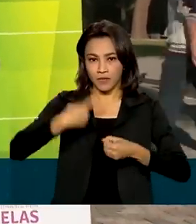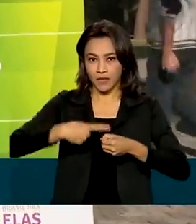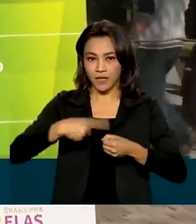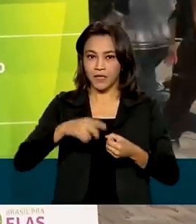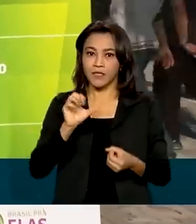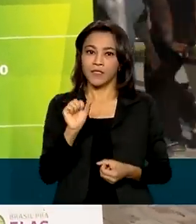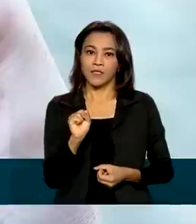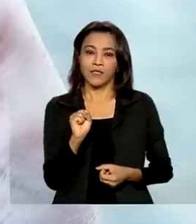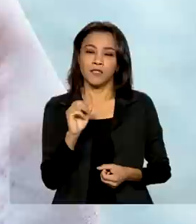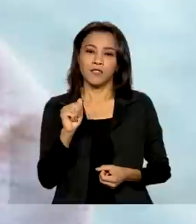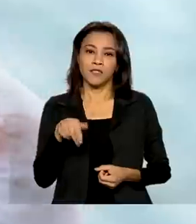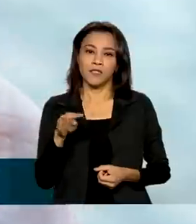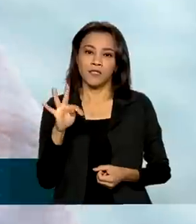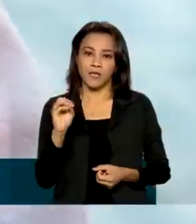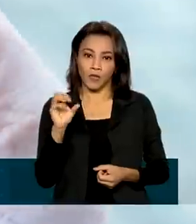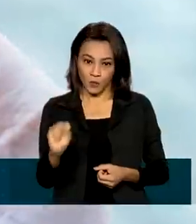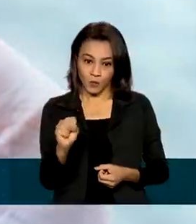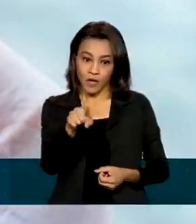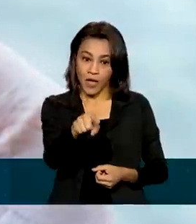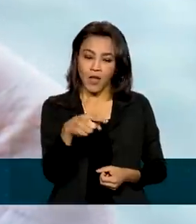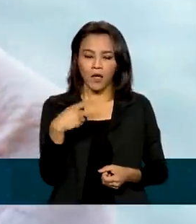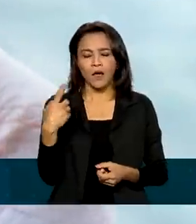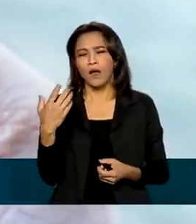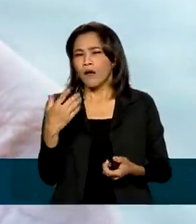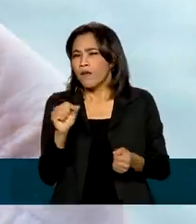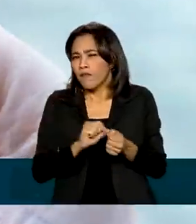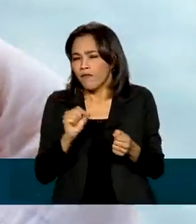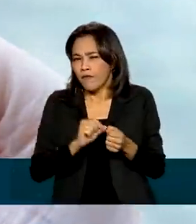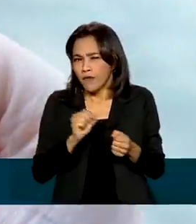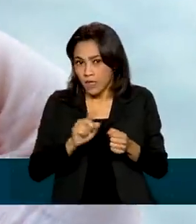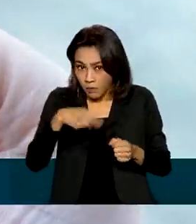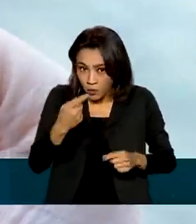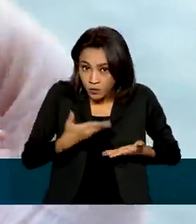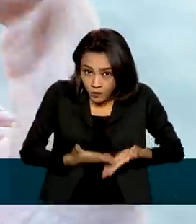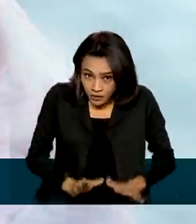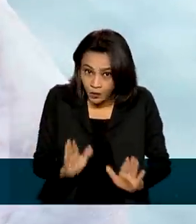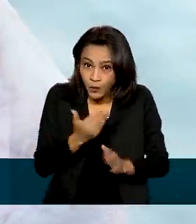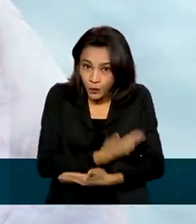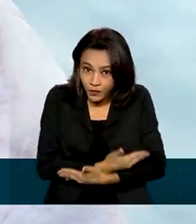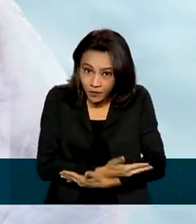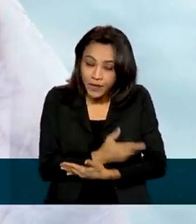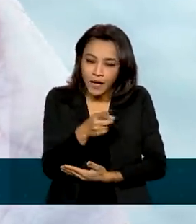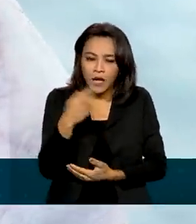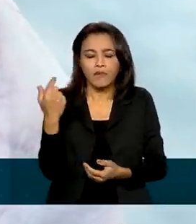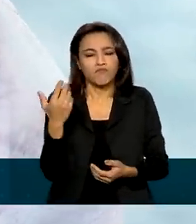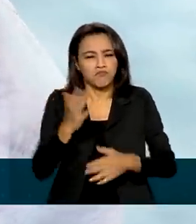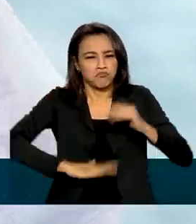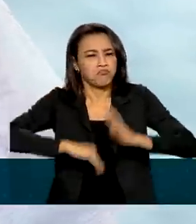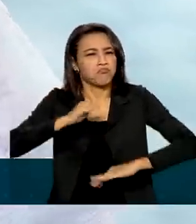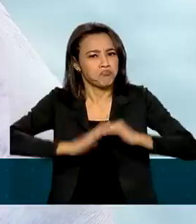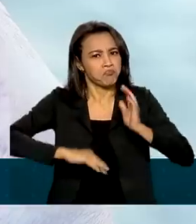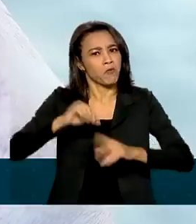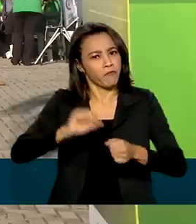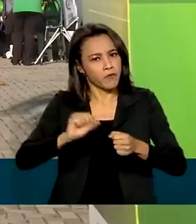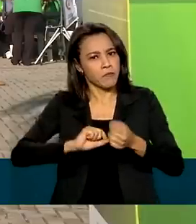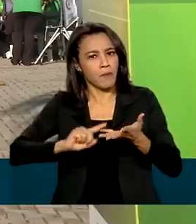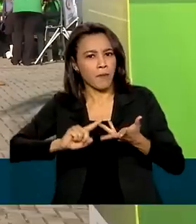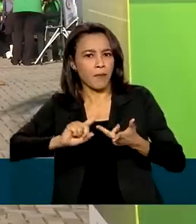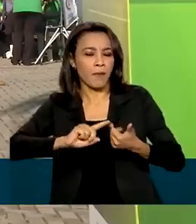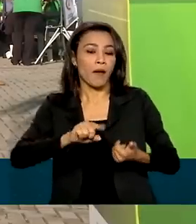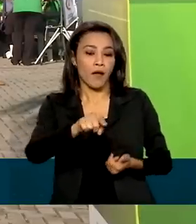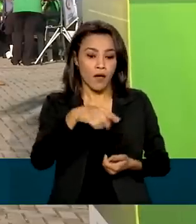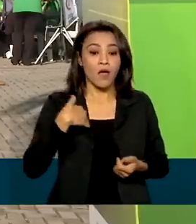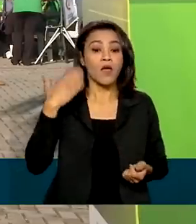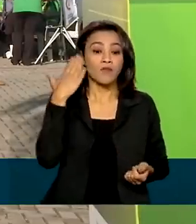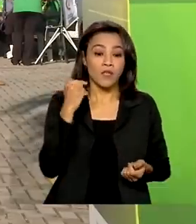que ela começou a produzir materiais de papelaria, depois que teve um filho. Ela quer, cada vez mais, profissionalizar o negócio. Fazer